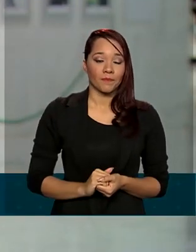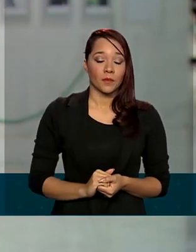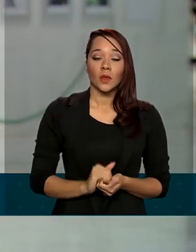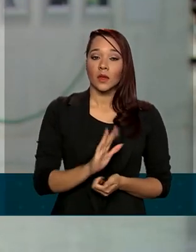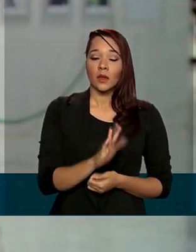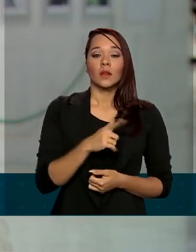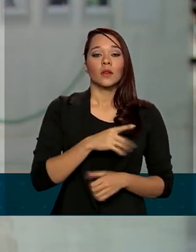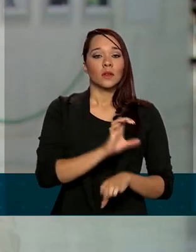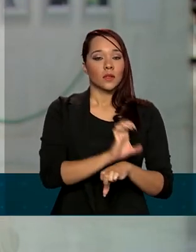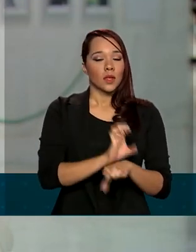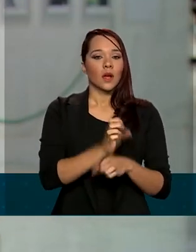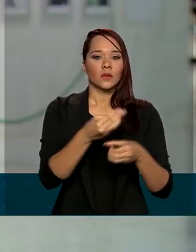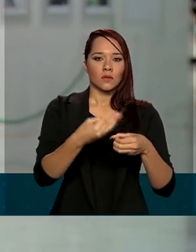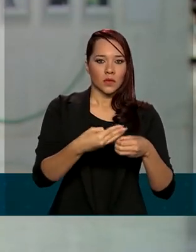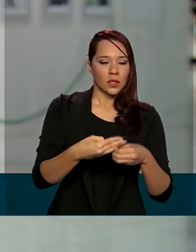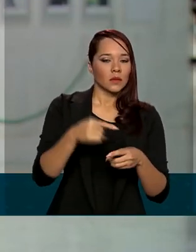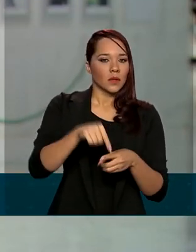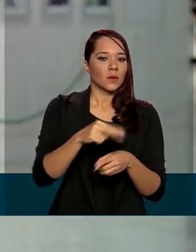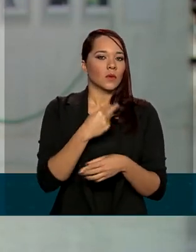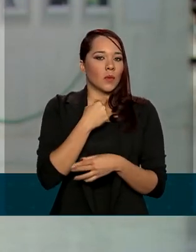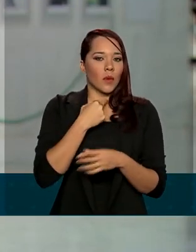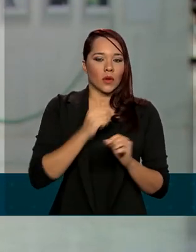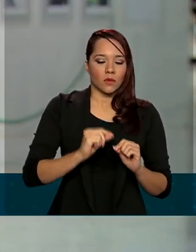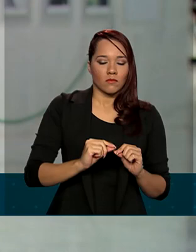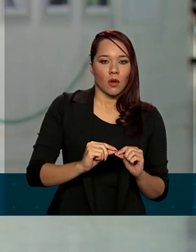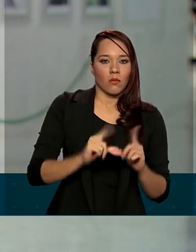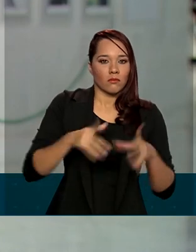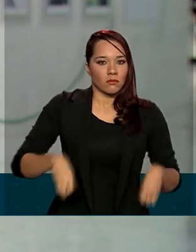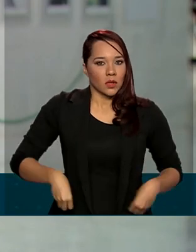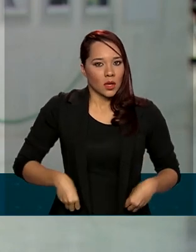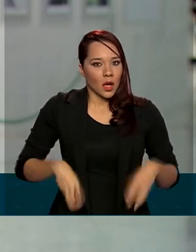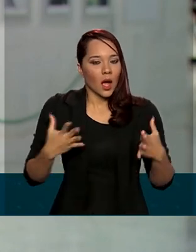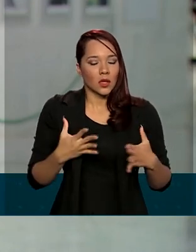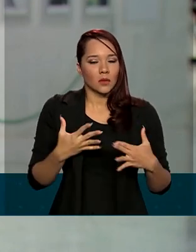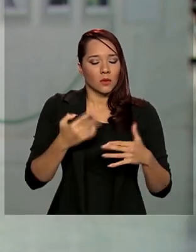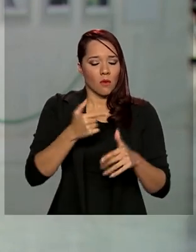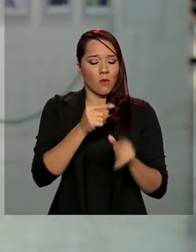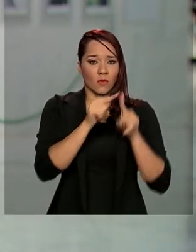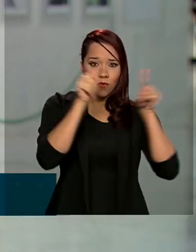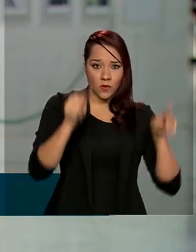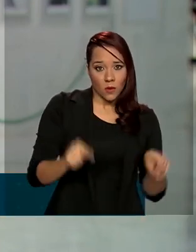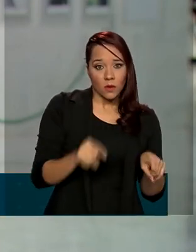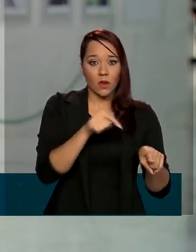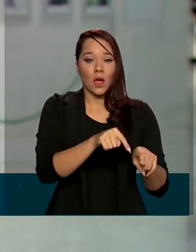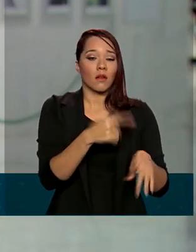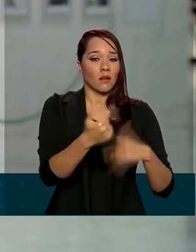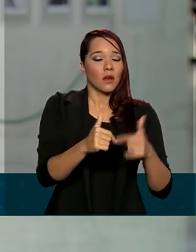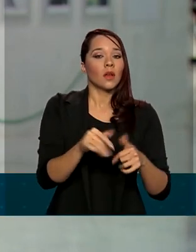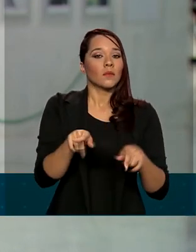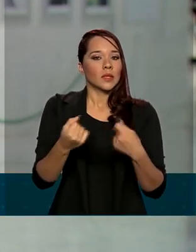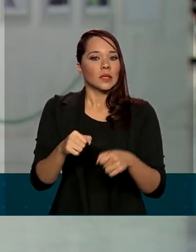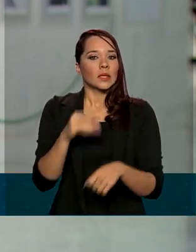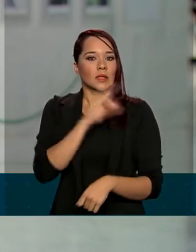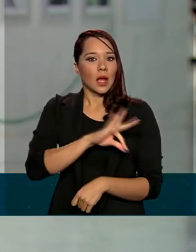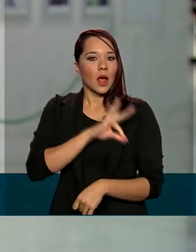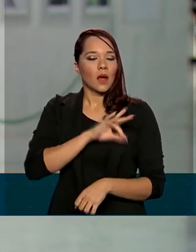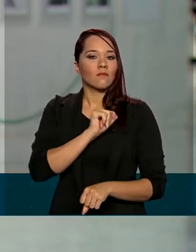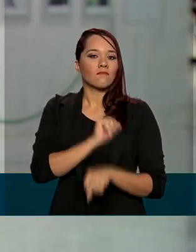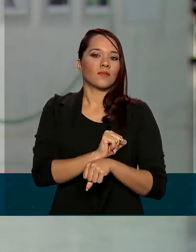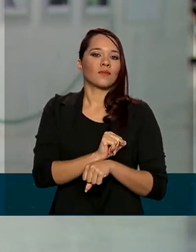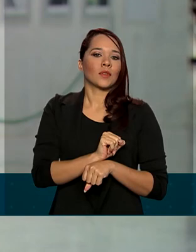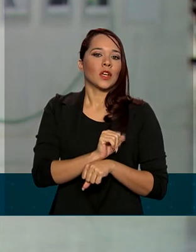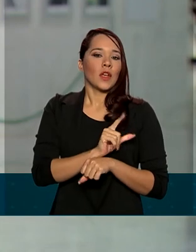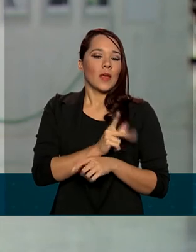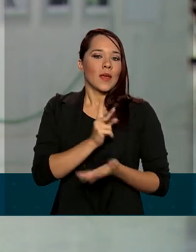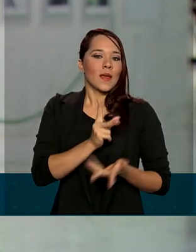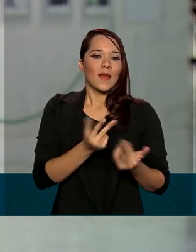estados e municípios estão impedidos de aumentar as despesas com o funcionalismo e devem congelar os salários dos servidores